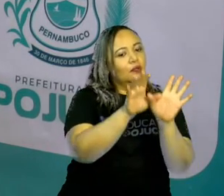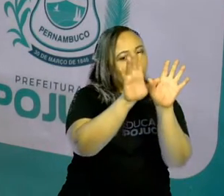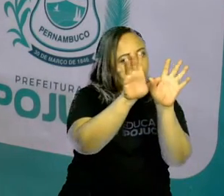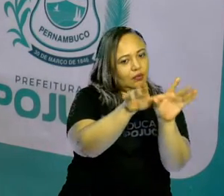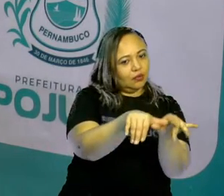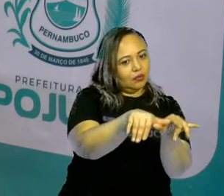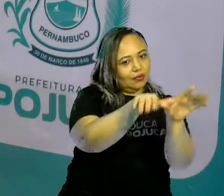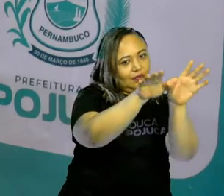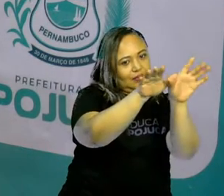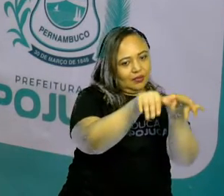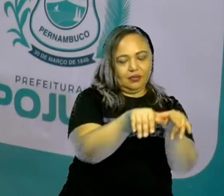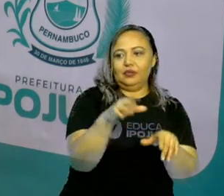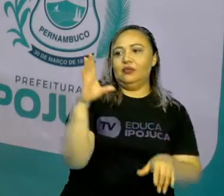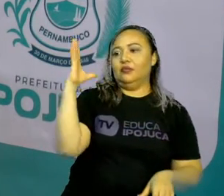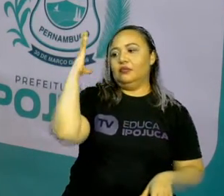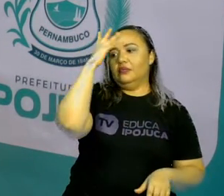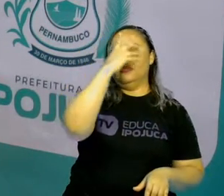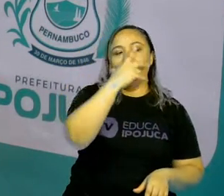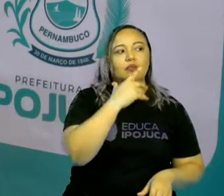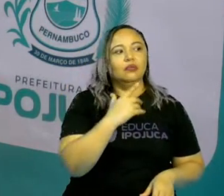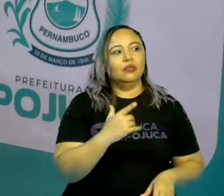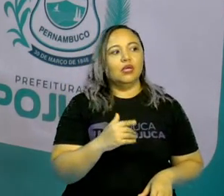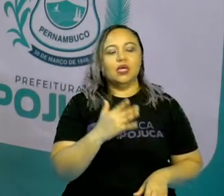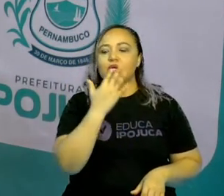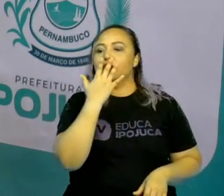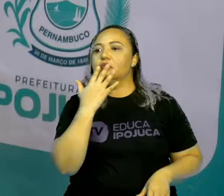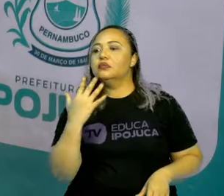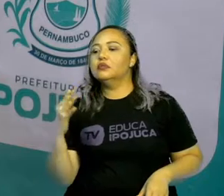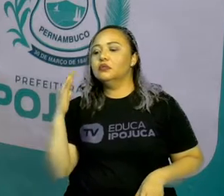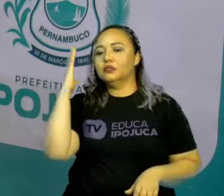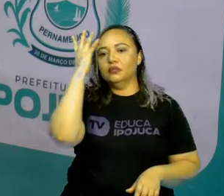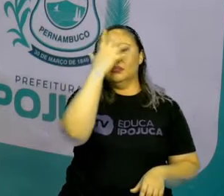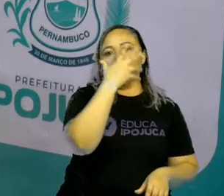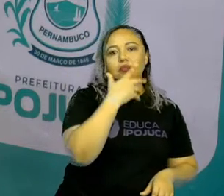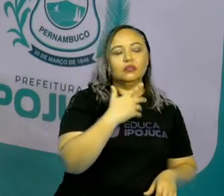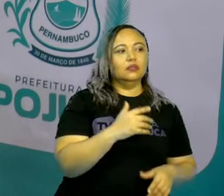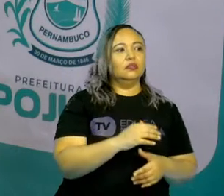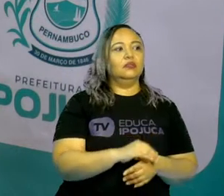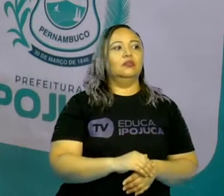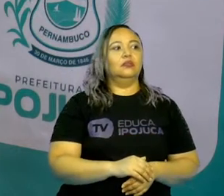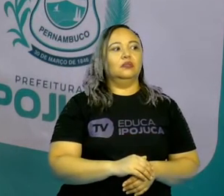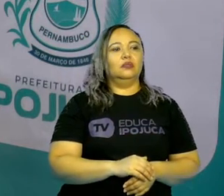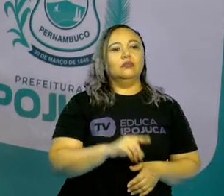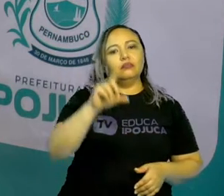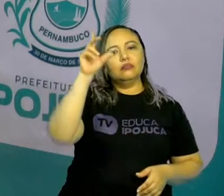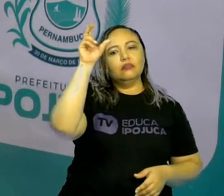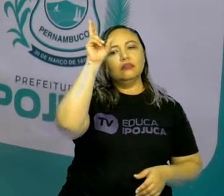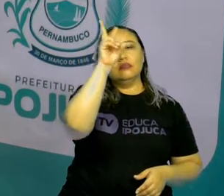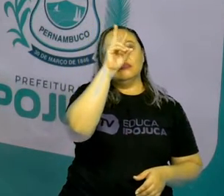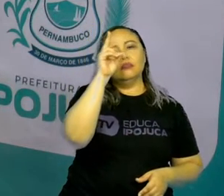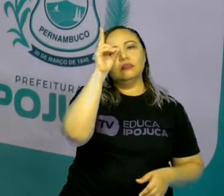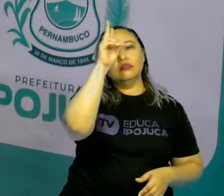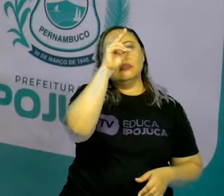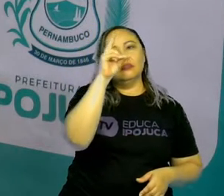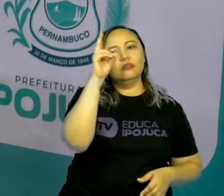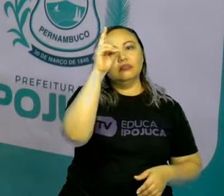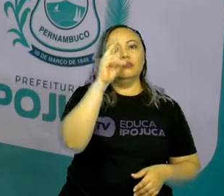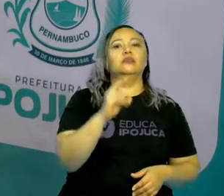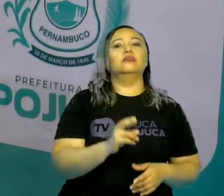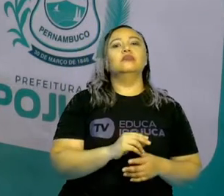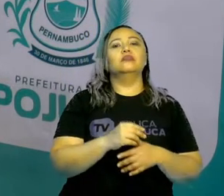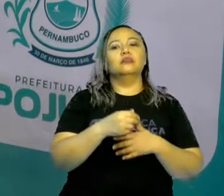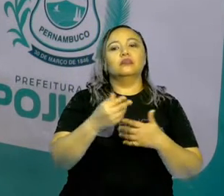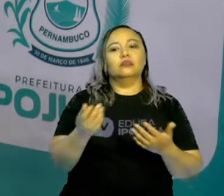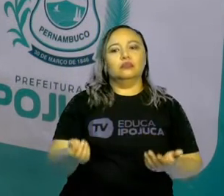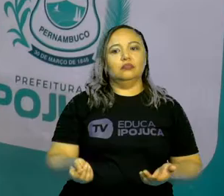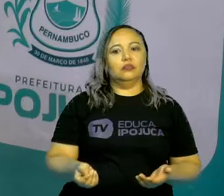corpo lindo. Olha as cores dessa aqui, como são lindas. E os insetos? Têm duas antenas